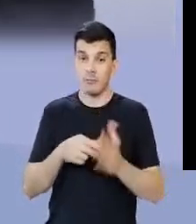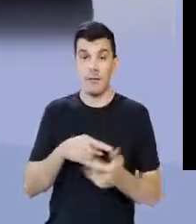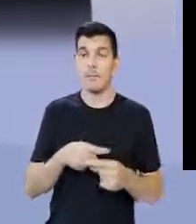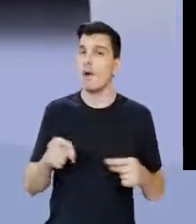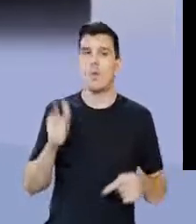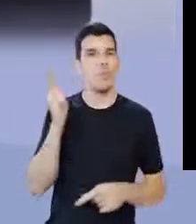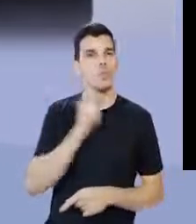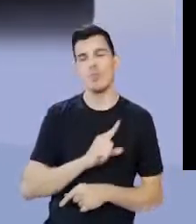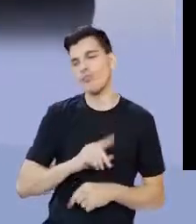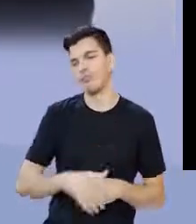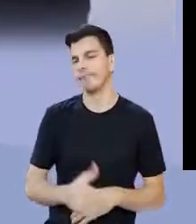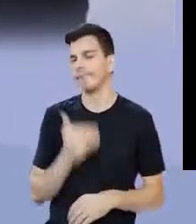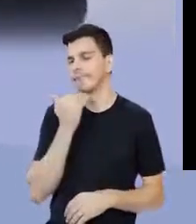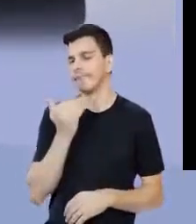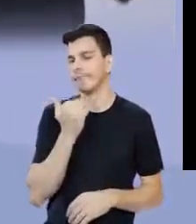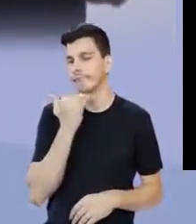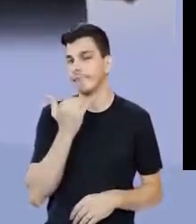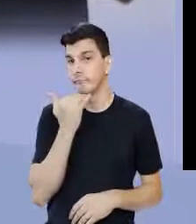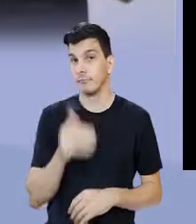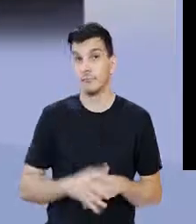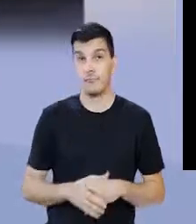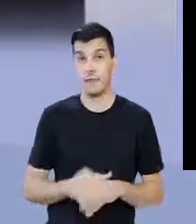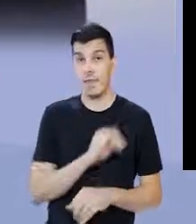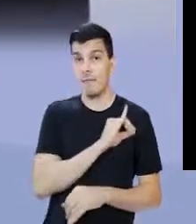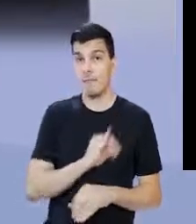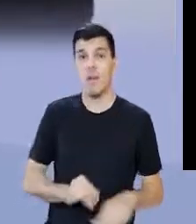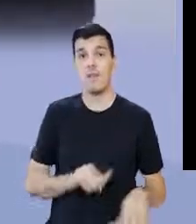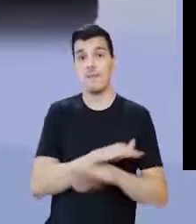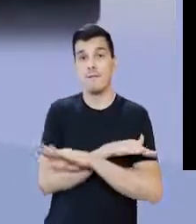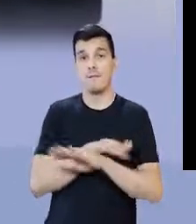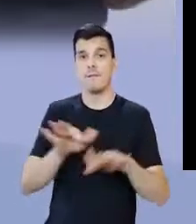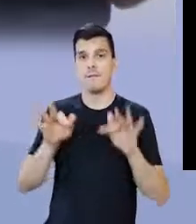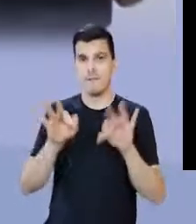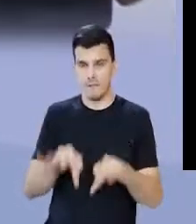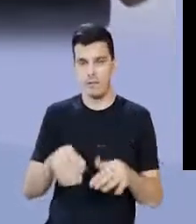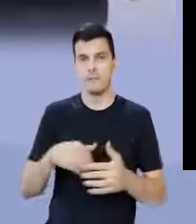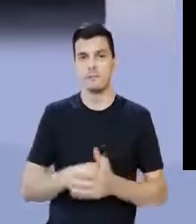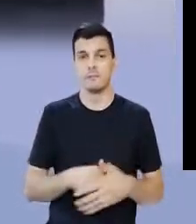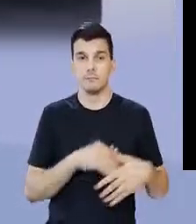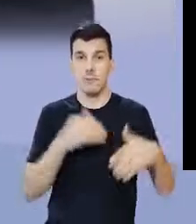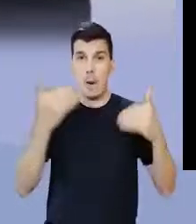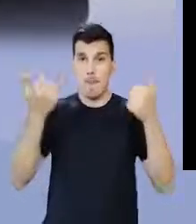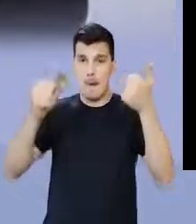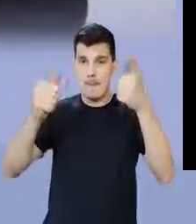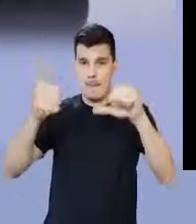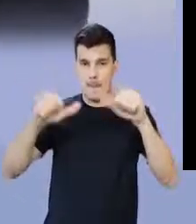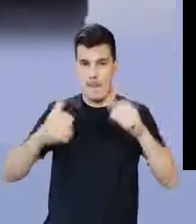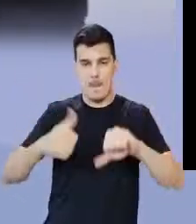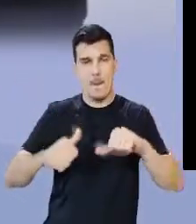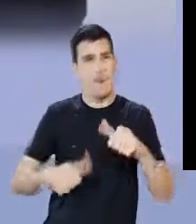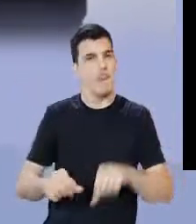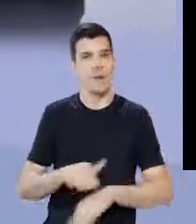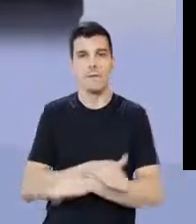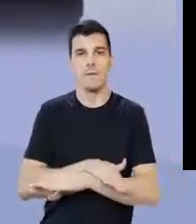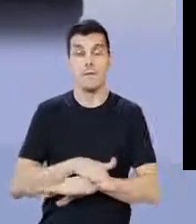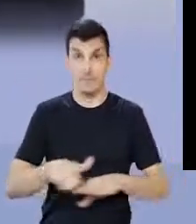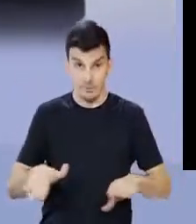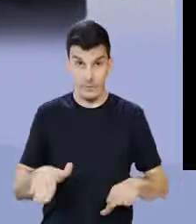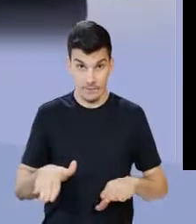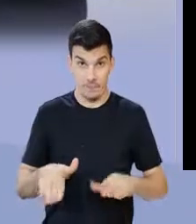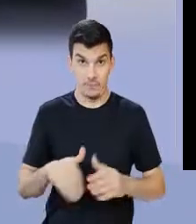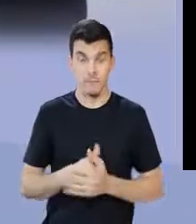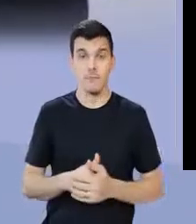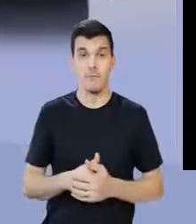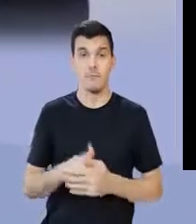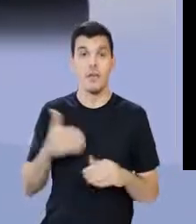mudando a capital, mas não vai adiantar, pessoal, o Império ele chega ao fim, essa decadência do Império, esse fim do Império,